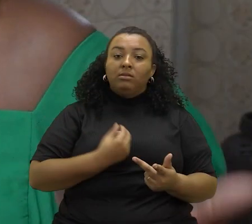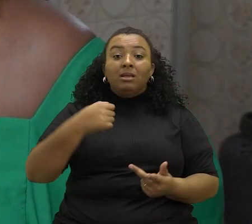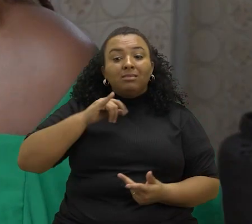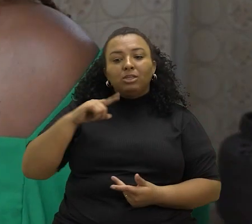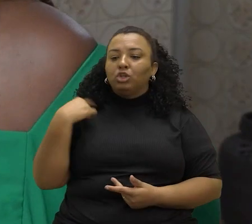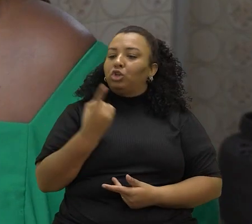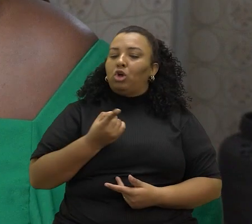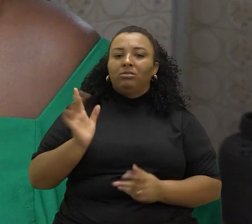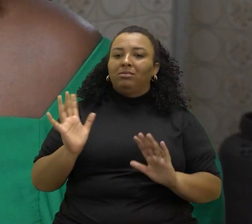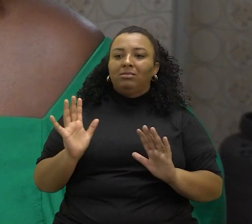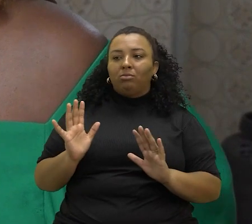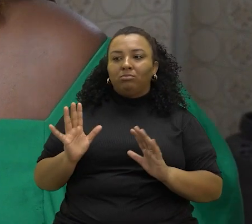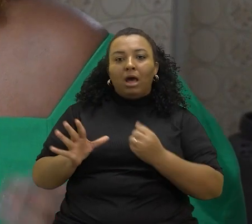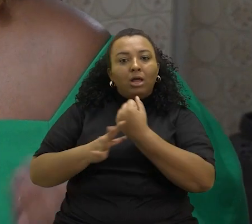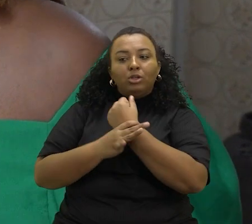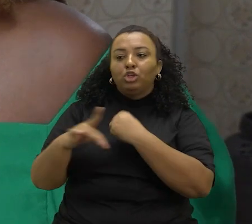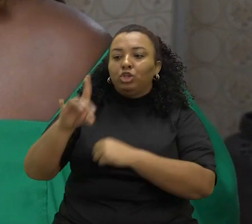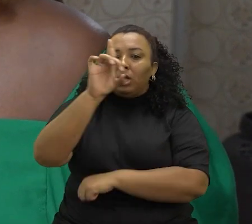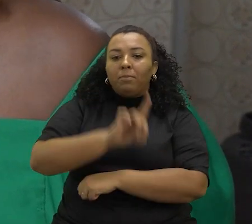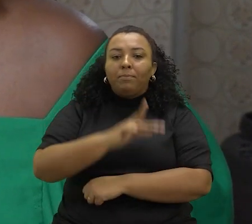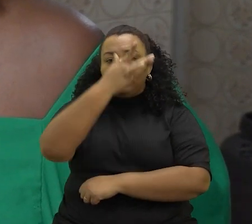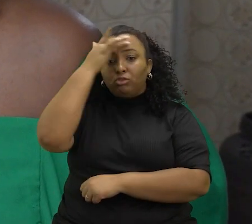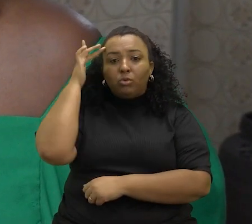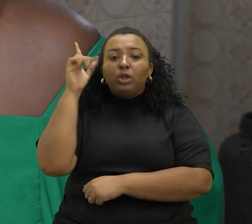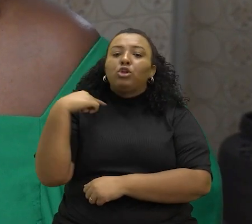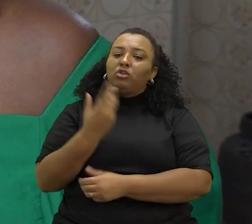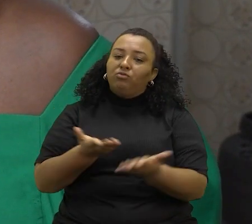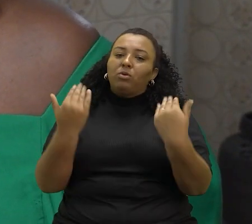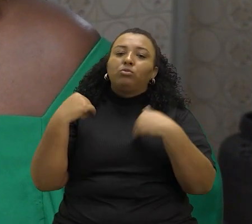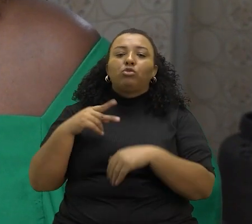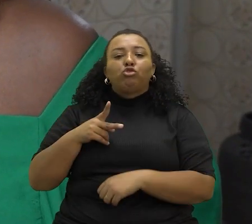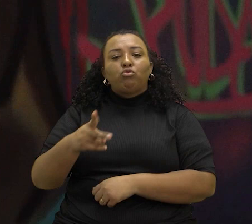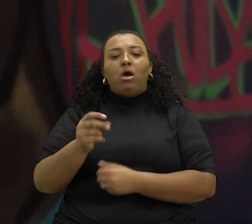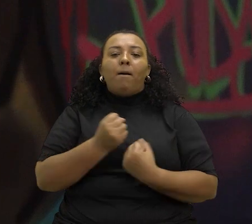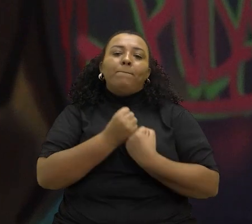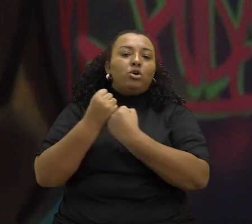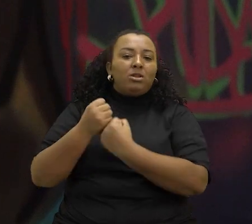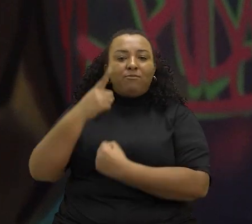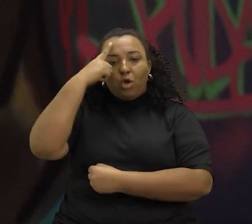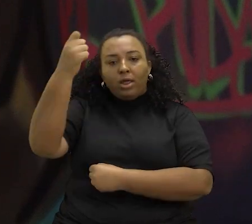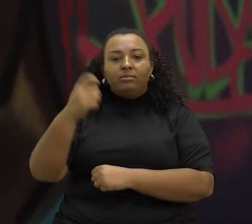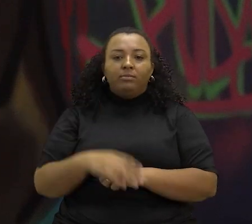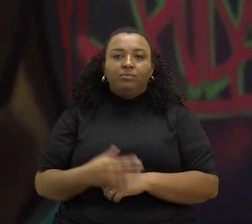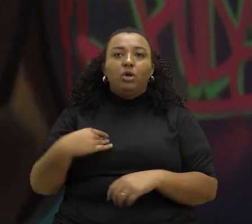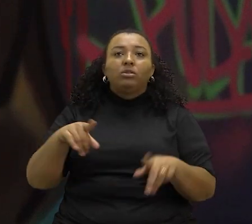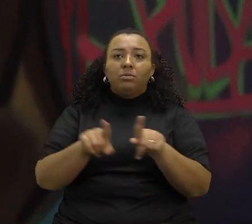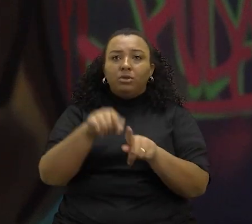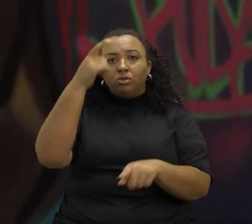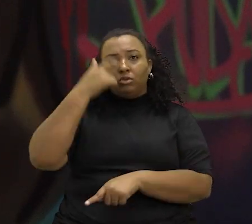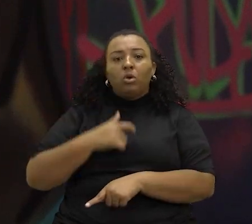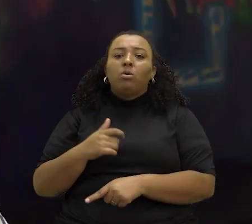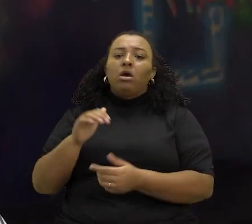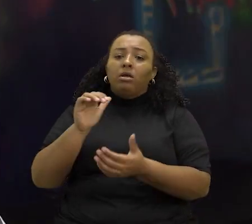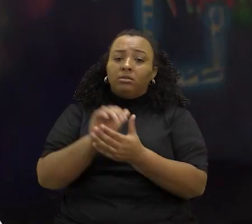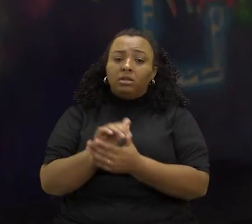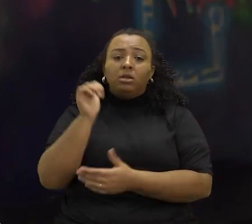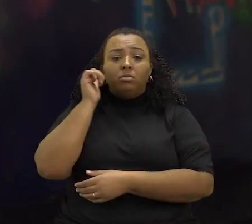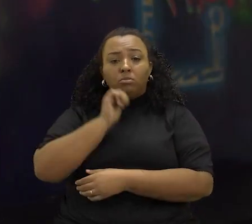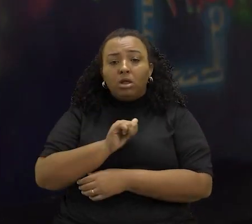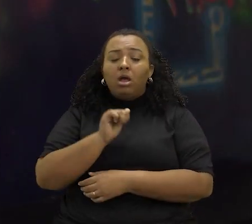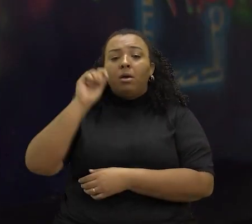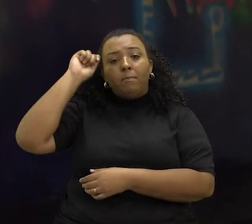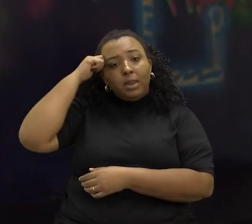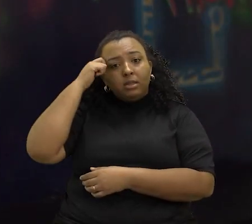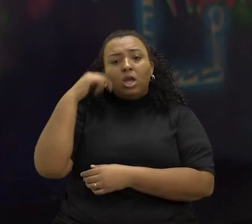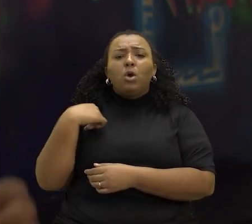Se a gente não garante esses direitos para as pessoas, a gente vai continuar reproduzindo violências. Eu sou casada com uma mulher preta também, né? Mas eu entendo que